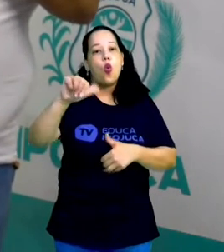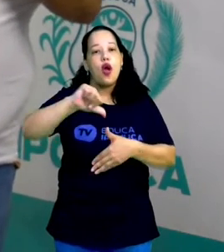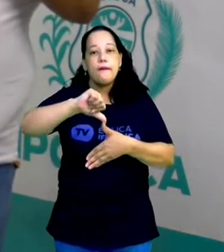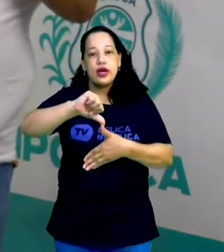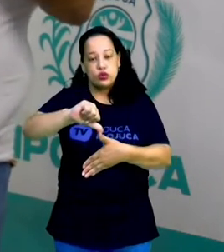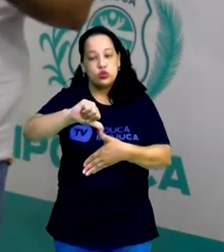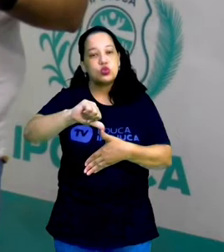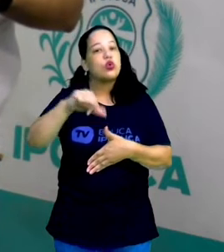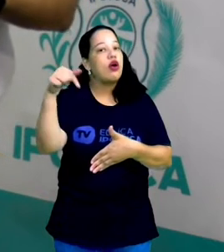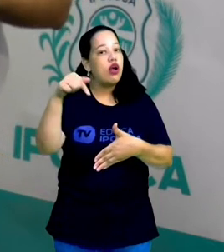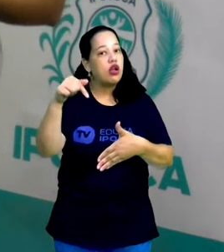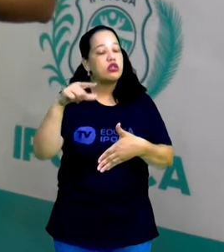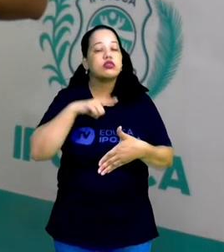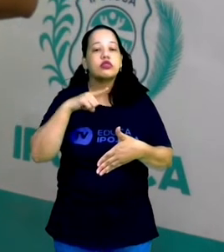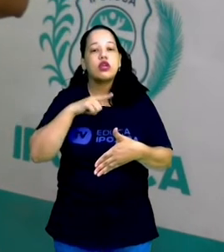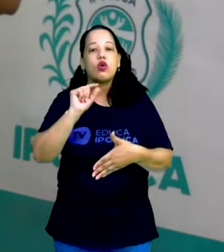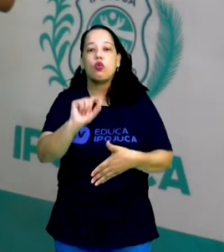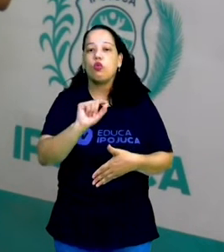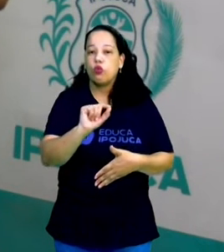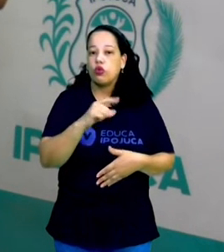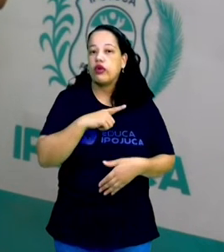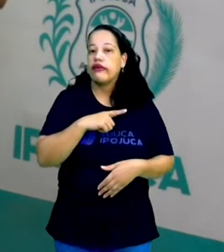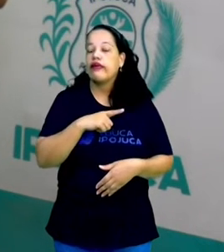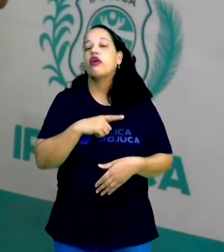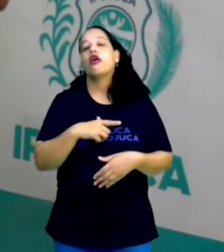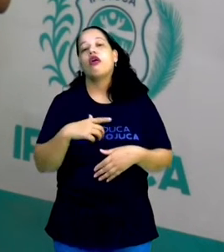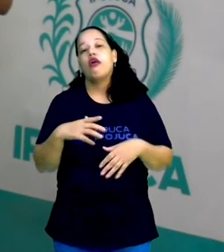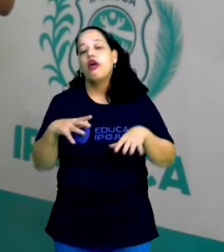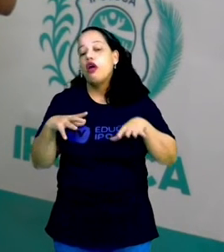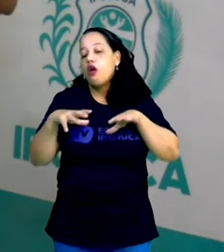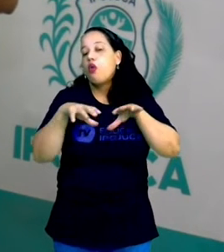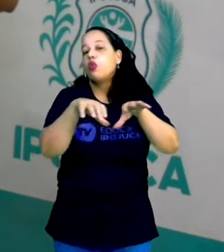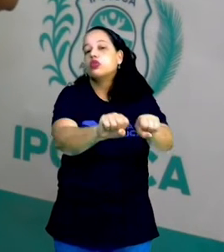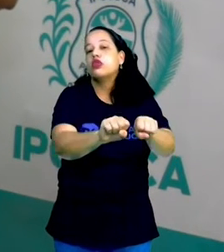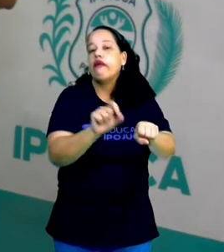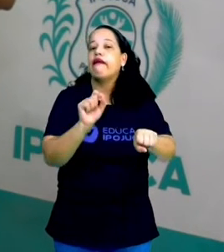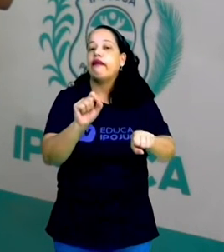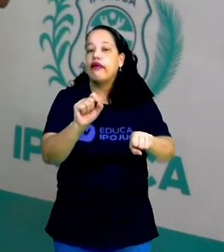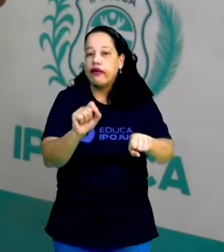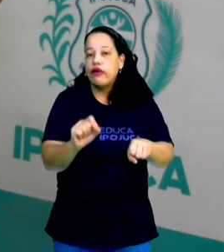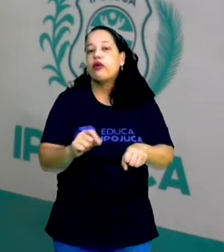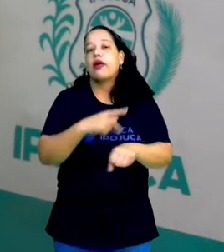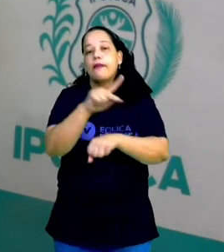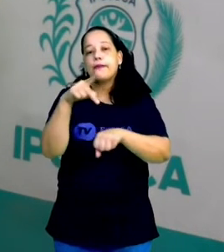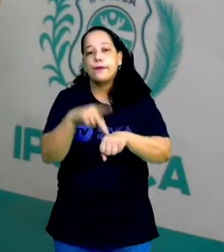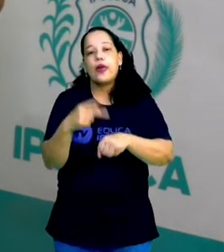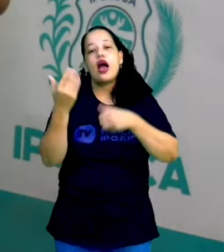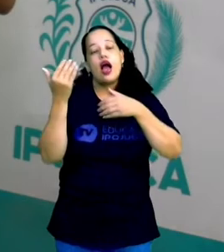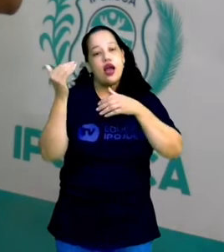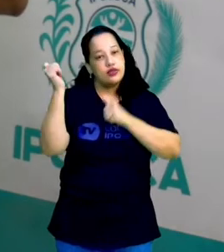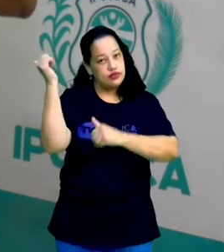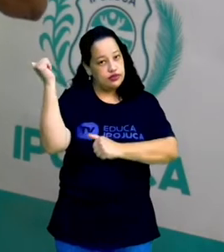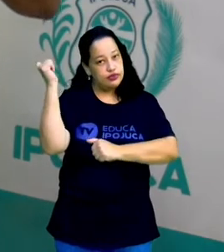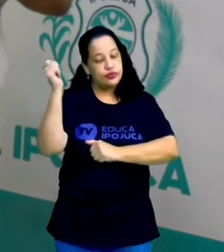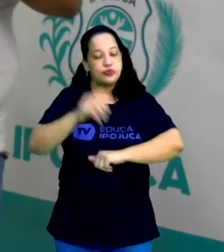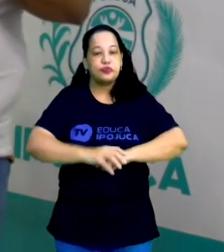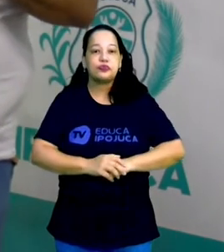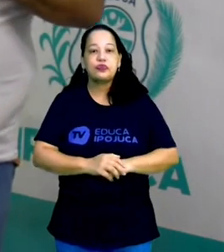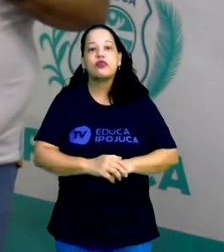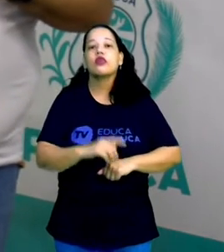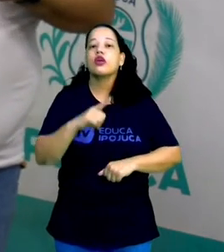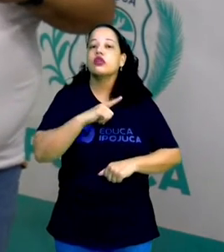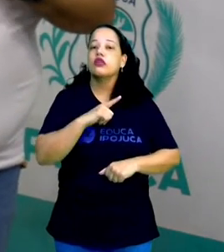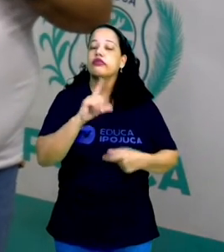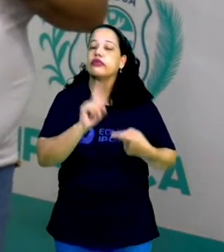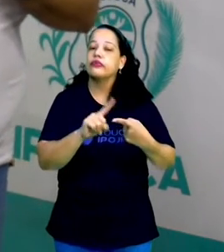predominantemente colonizados pela Espanha. Então, a gente vê aí também